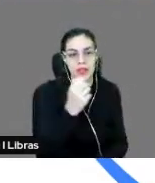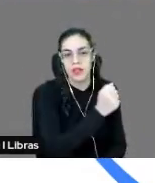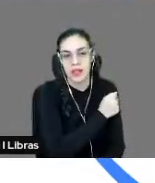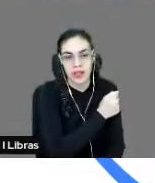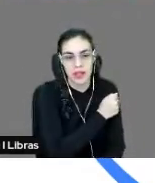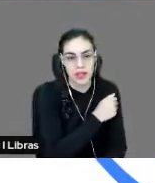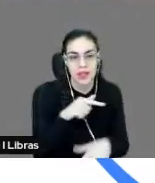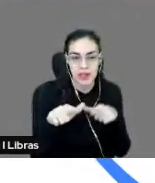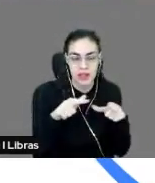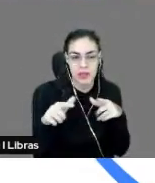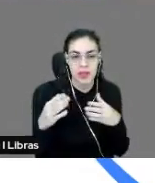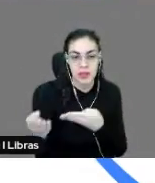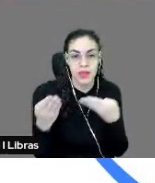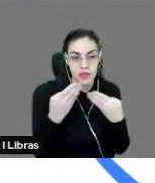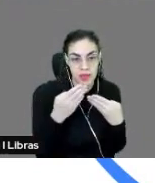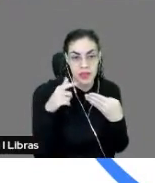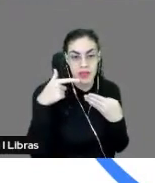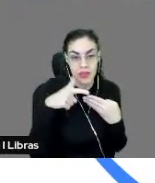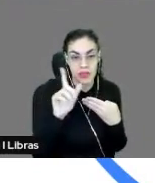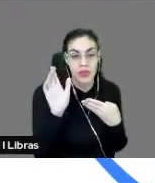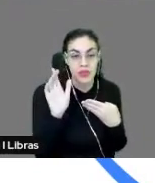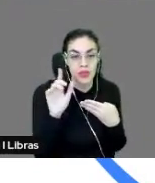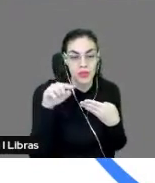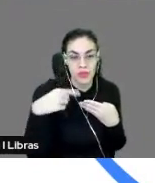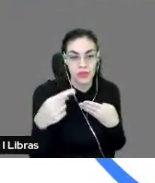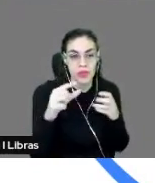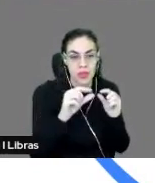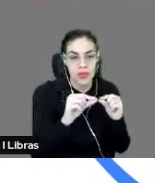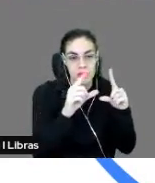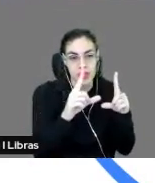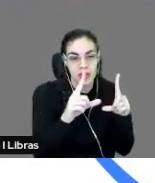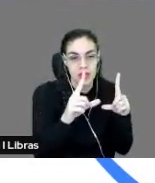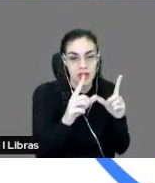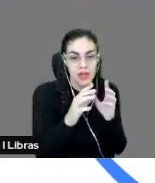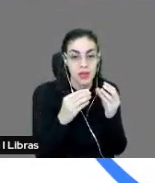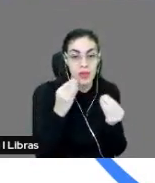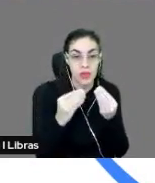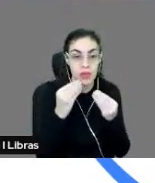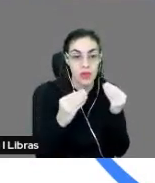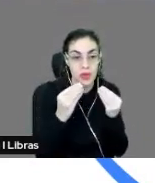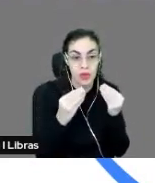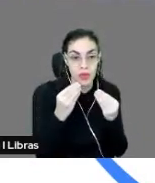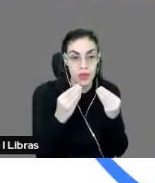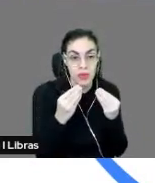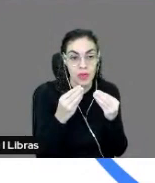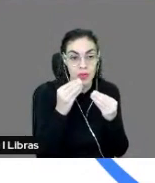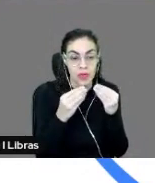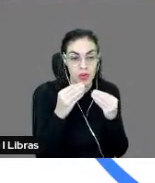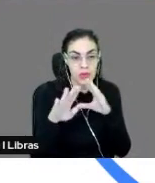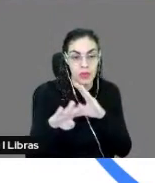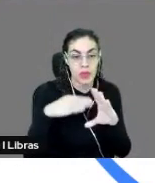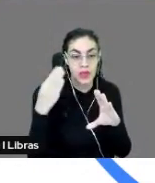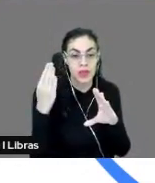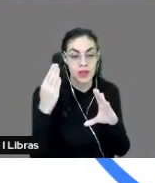o trabalho, e quando eles me entregarem de volta, o próximo slide vai mostrar para vocês como que a gente avalia, né? Então, como eu recebo? Os